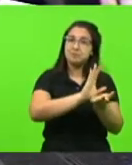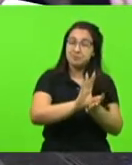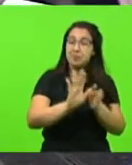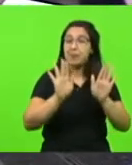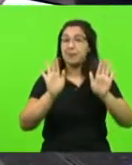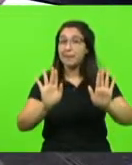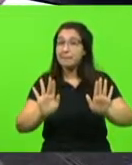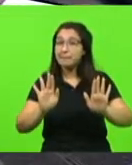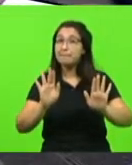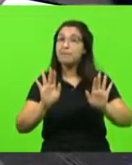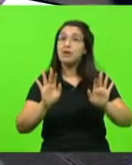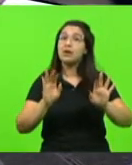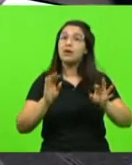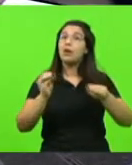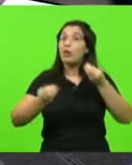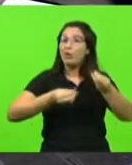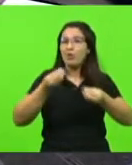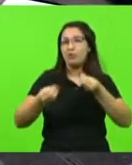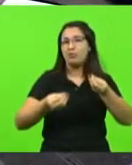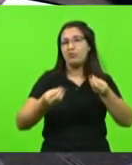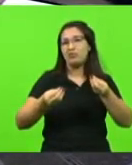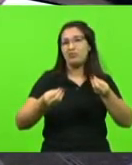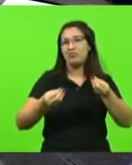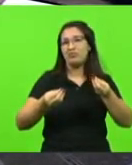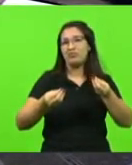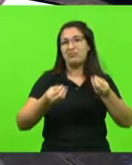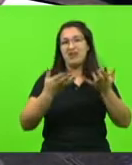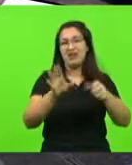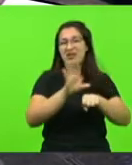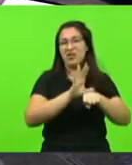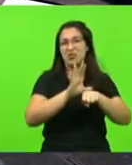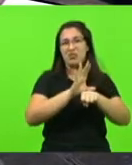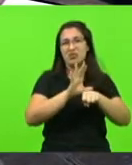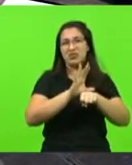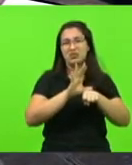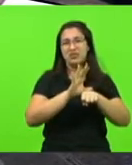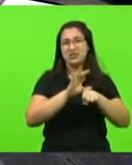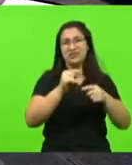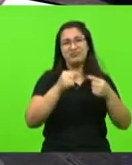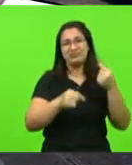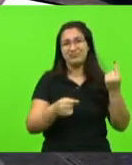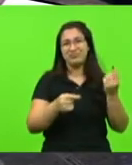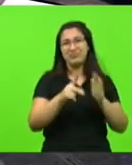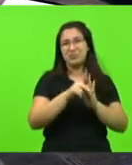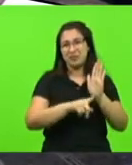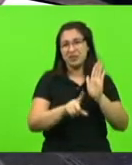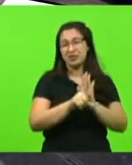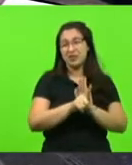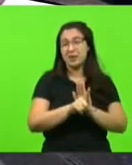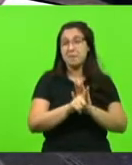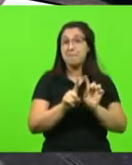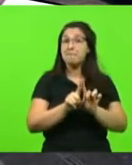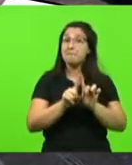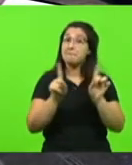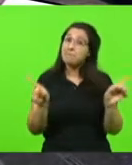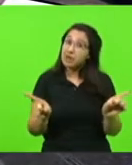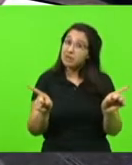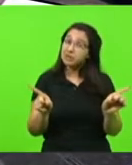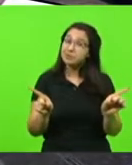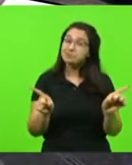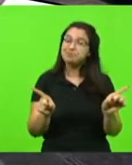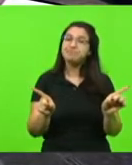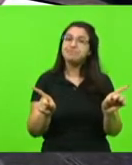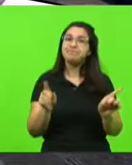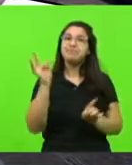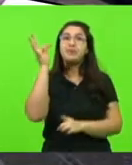isso não pode ser feito realmente através de um projeto de lei inconstitucional. Entretanto, o que o